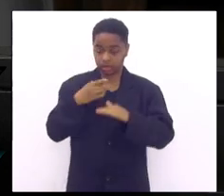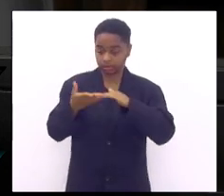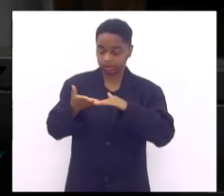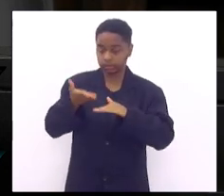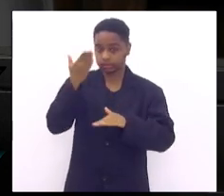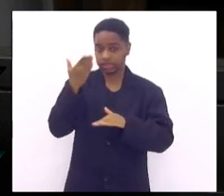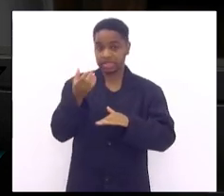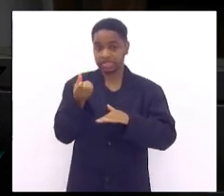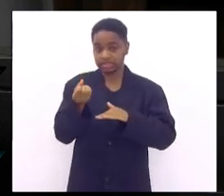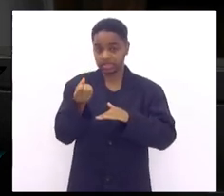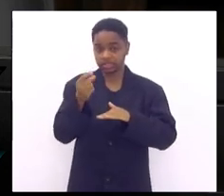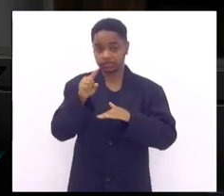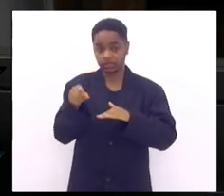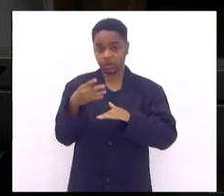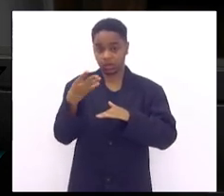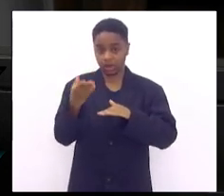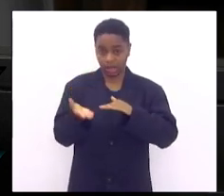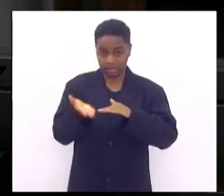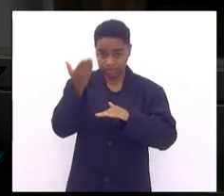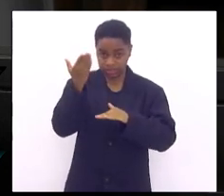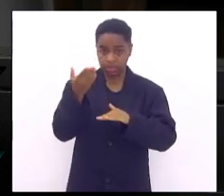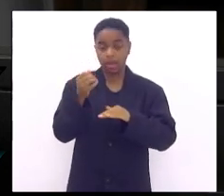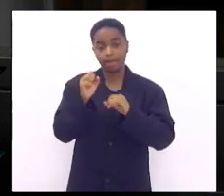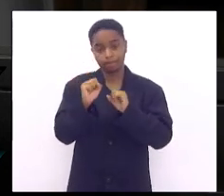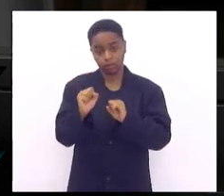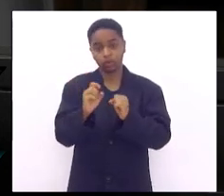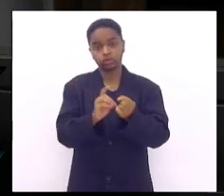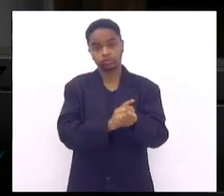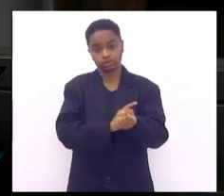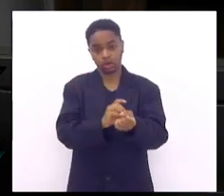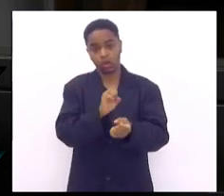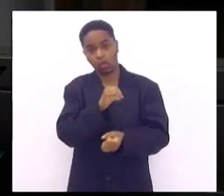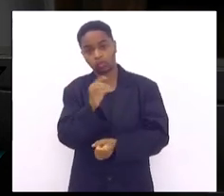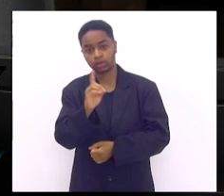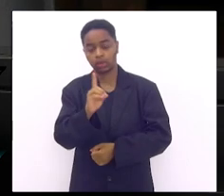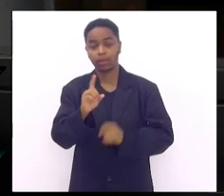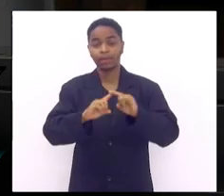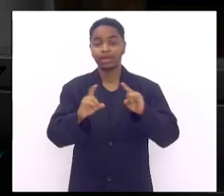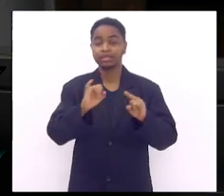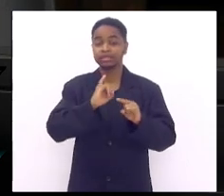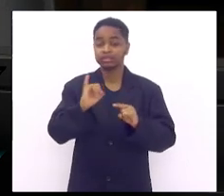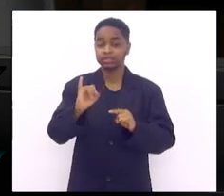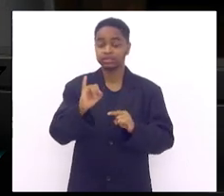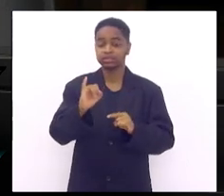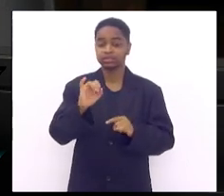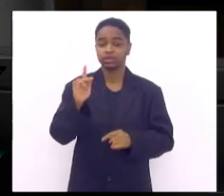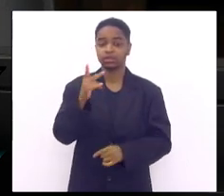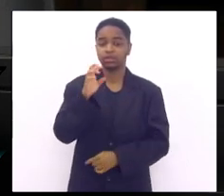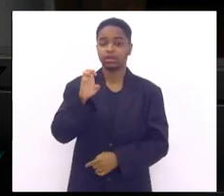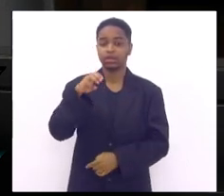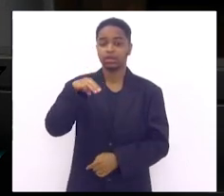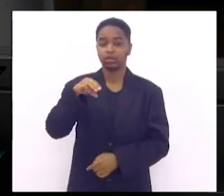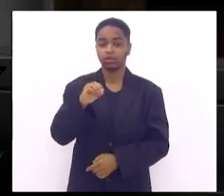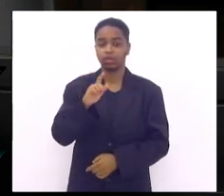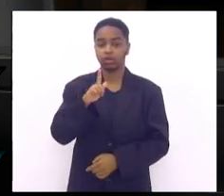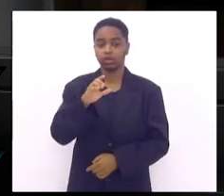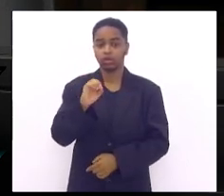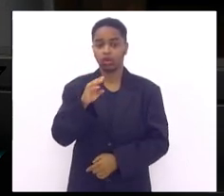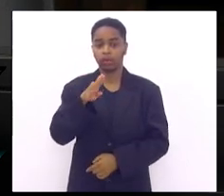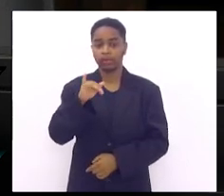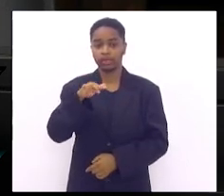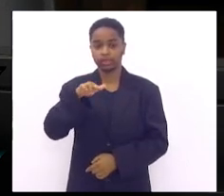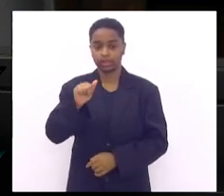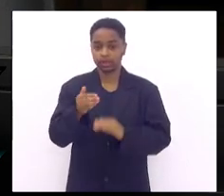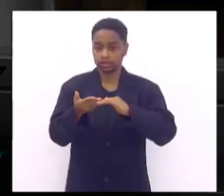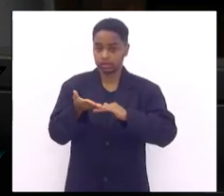até 6,4 ele pode ser ou não ser se eu encontrar uma pessoa com nível de hemoglobina glicada superior a 6